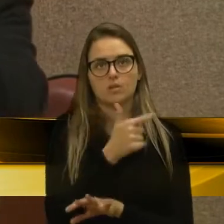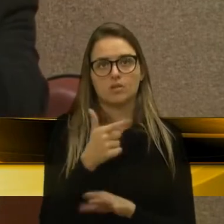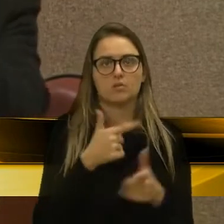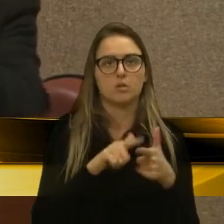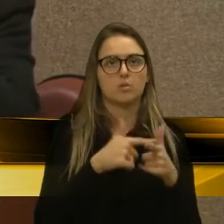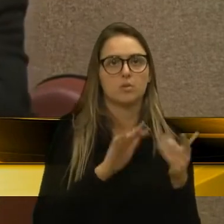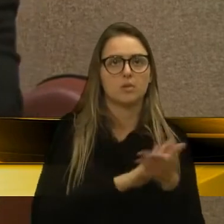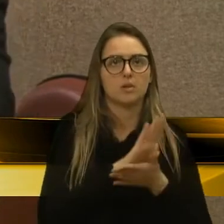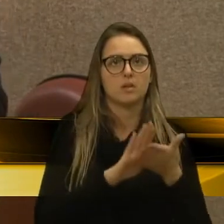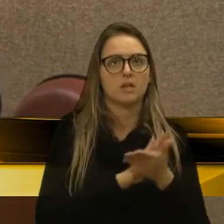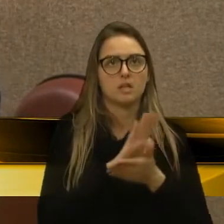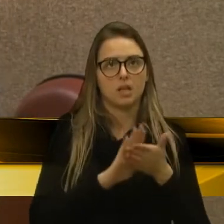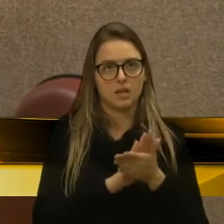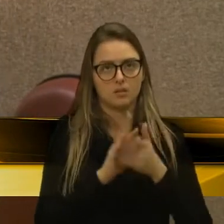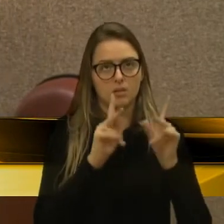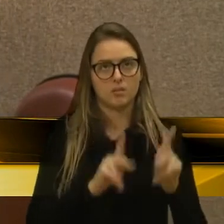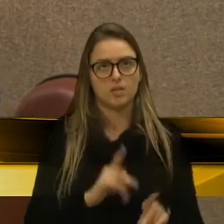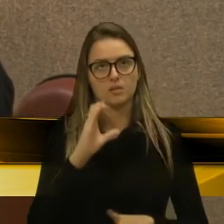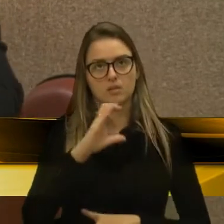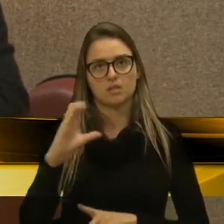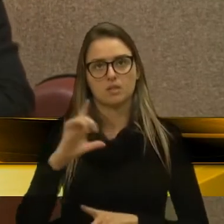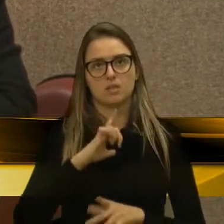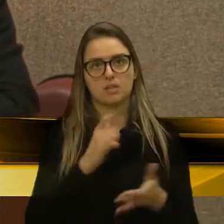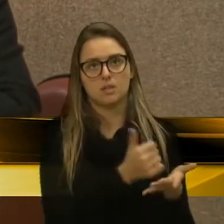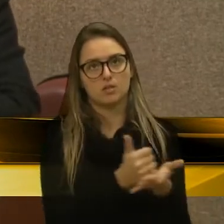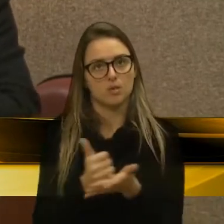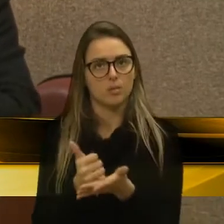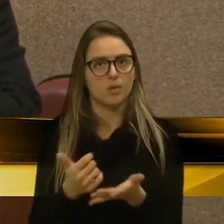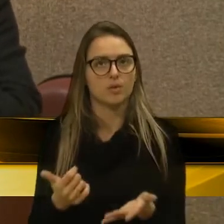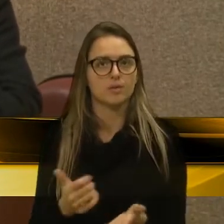você oferecer cargo em troca de apoio, ele falou isso.